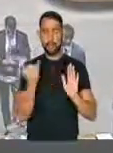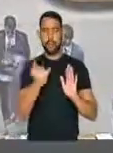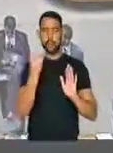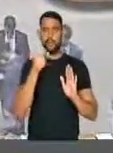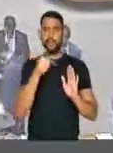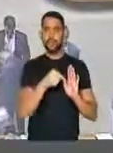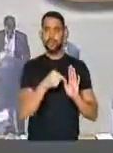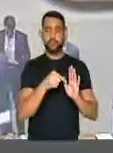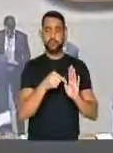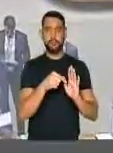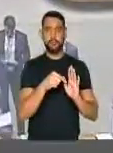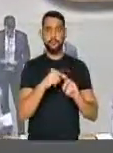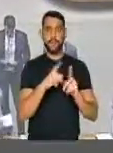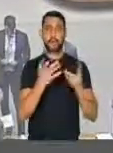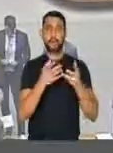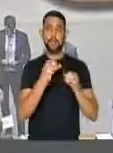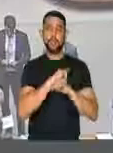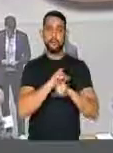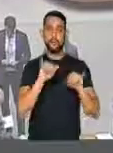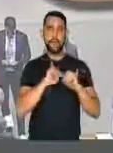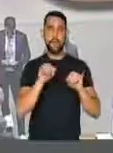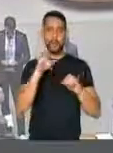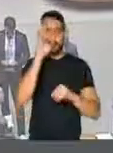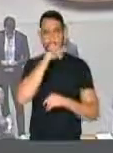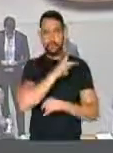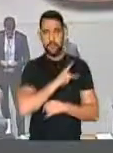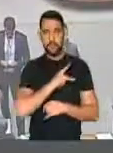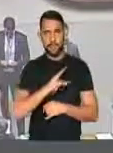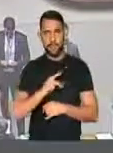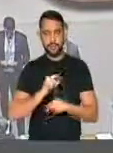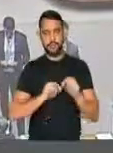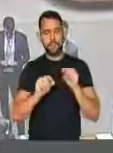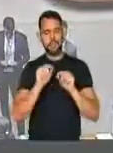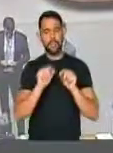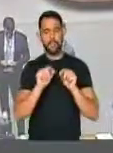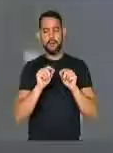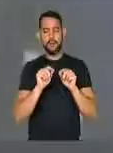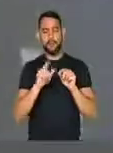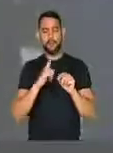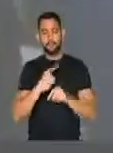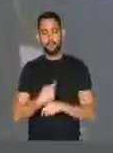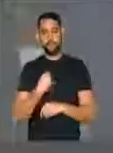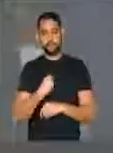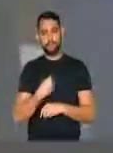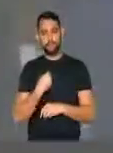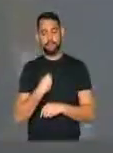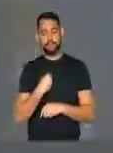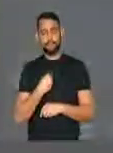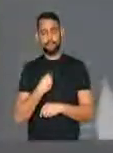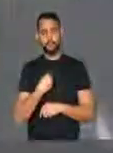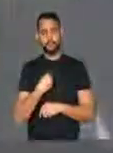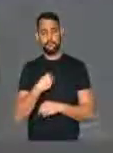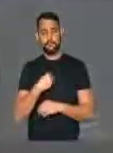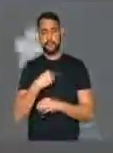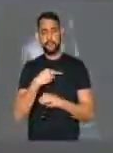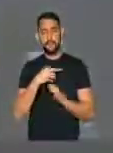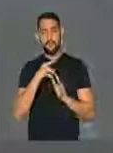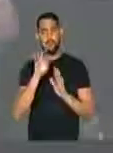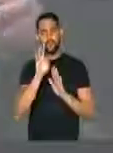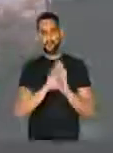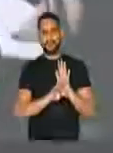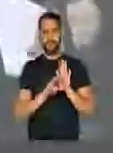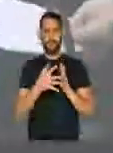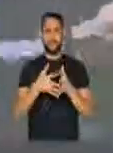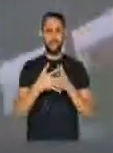importante, mas quero deixar registrado que existe uma redação um pouco